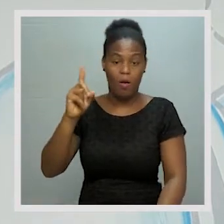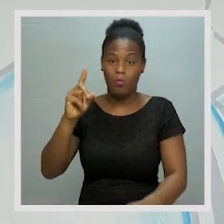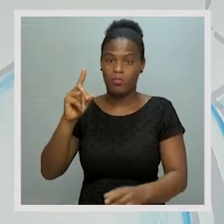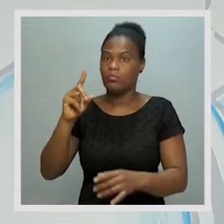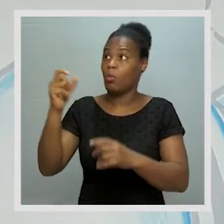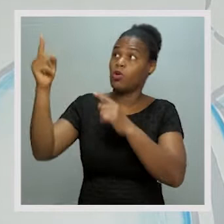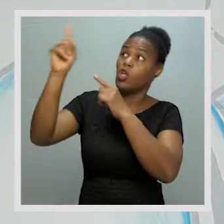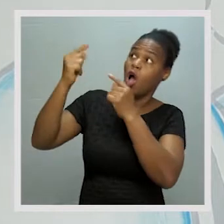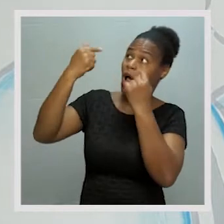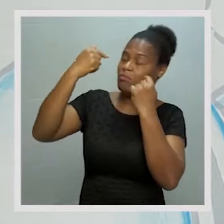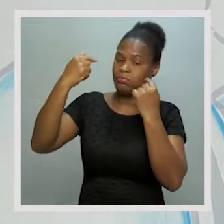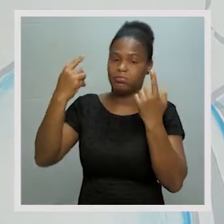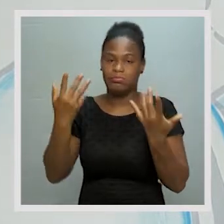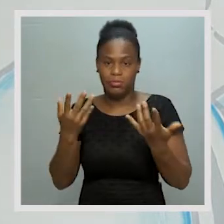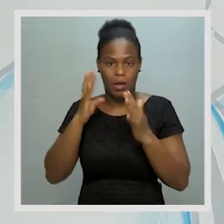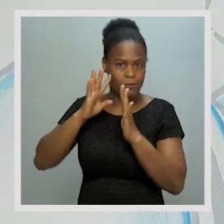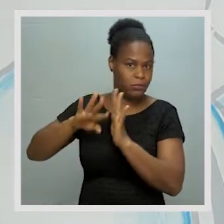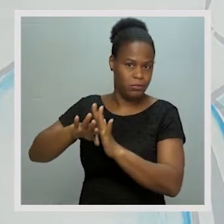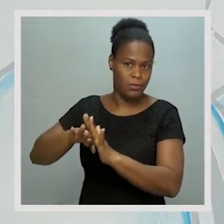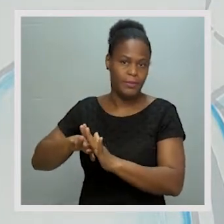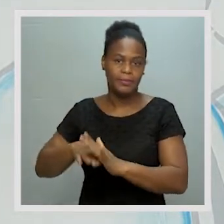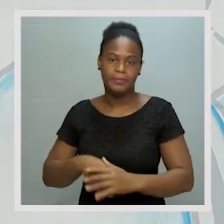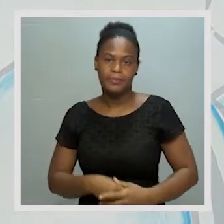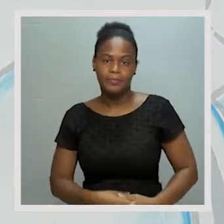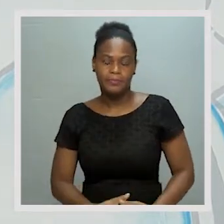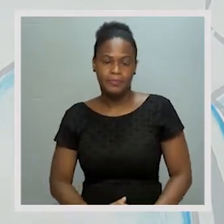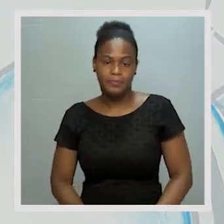evitar os raios solares. Entenderam?